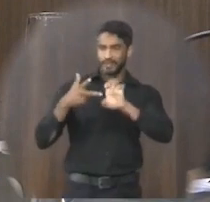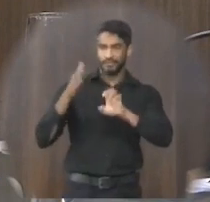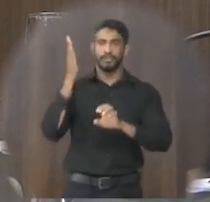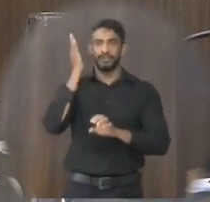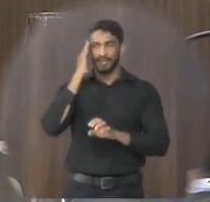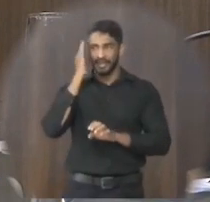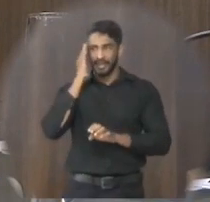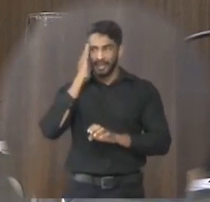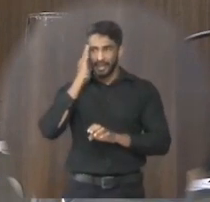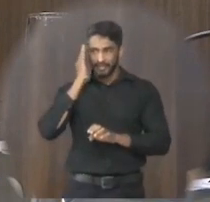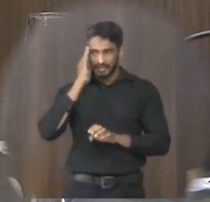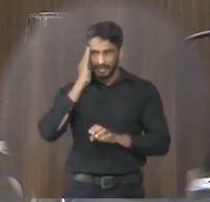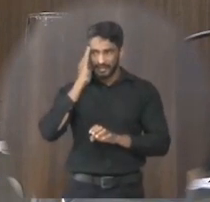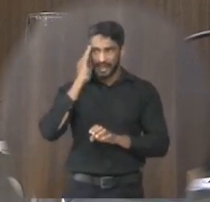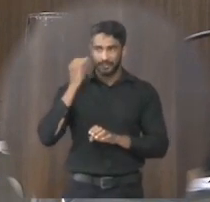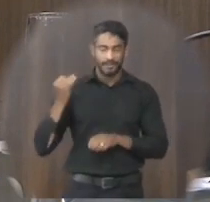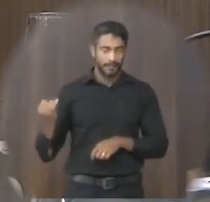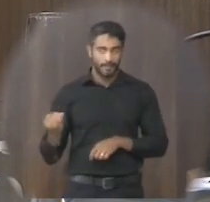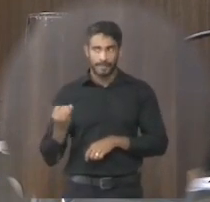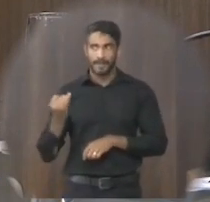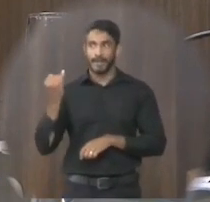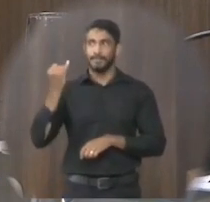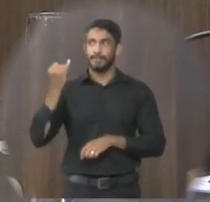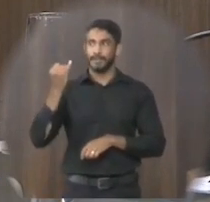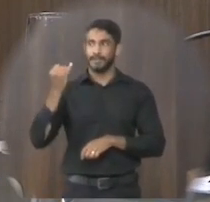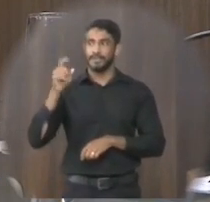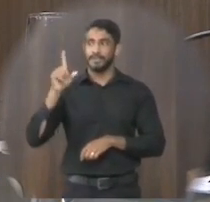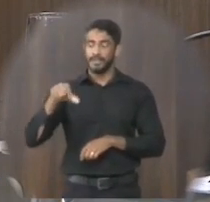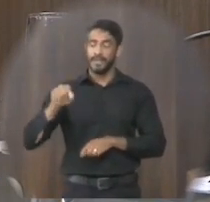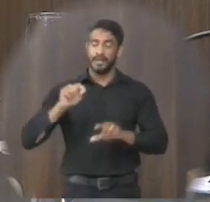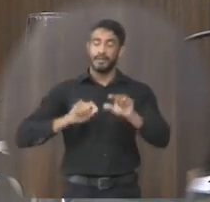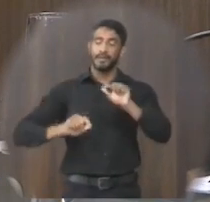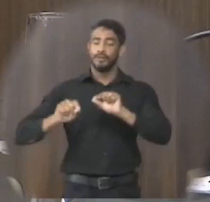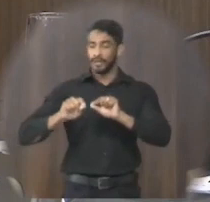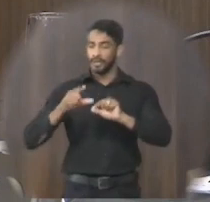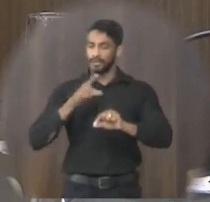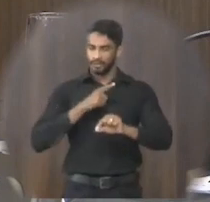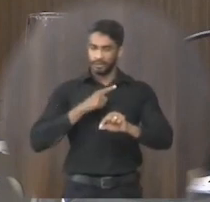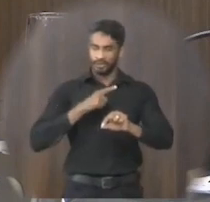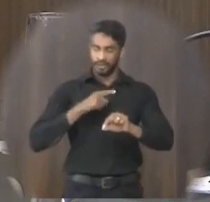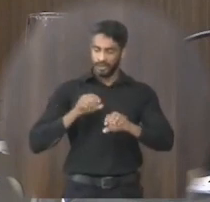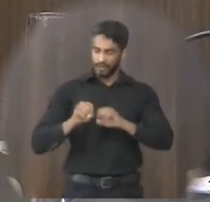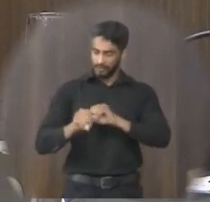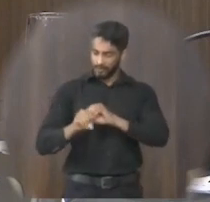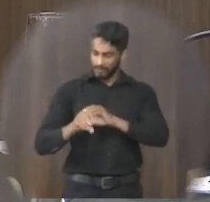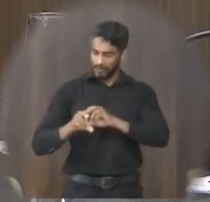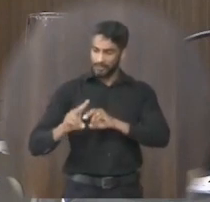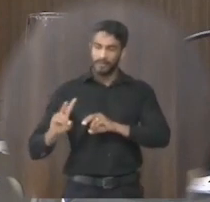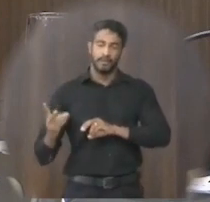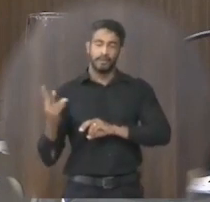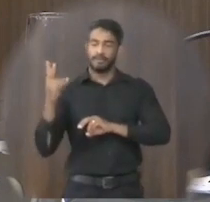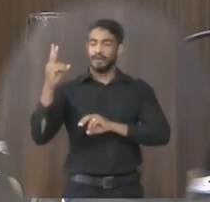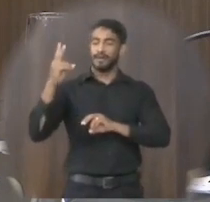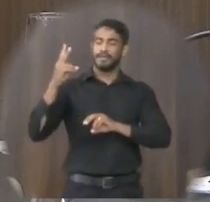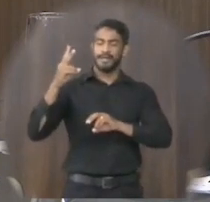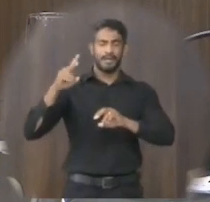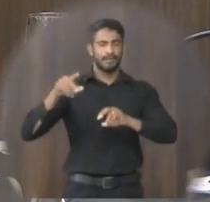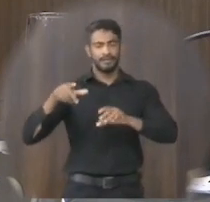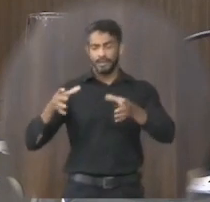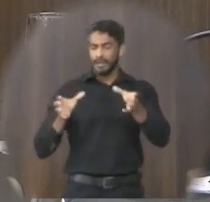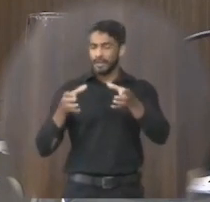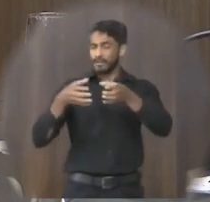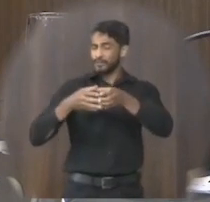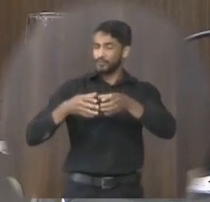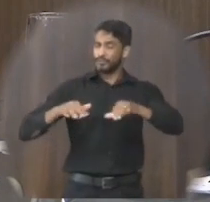do que sabe a importância de que é ter o educador valorizar essa classe tão sofrida